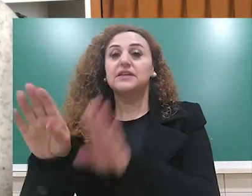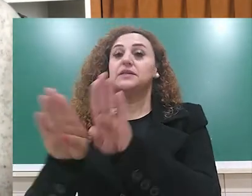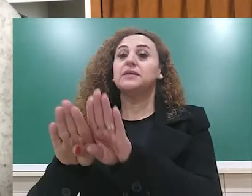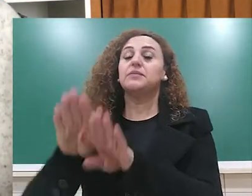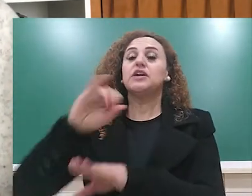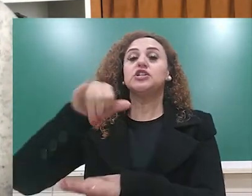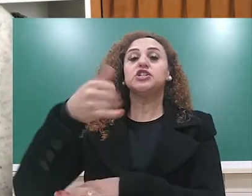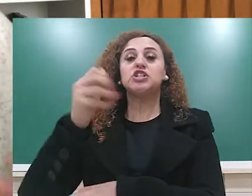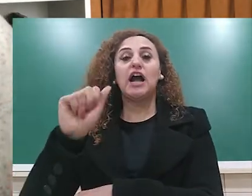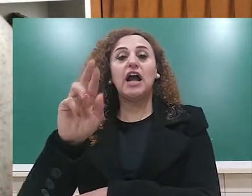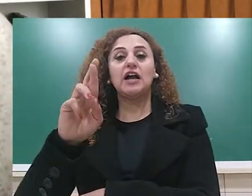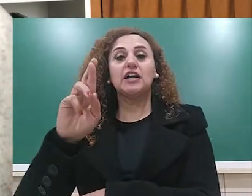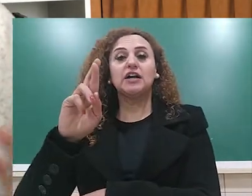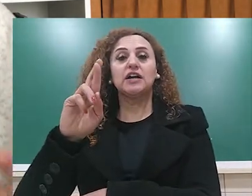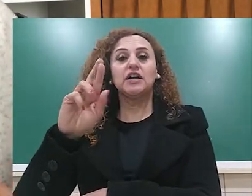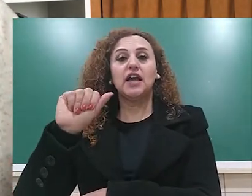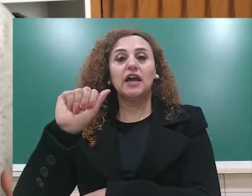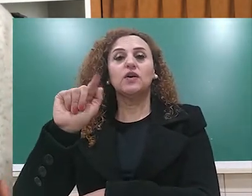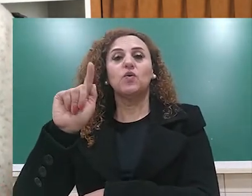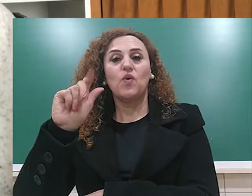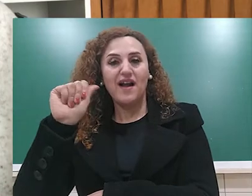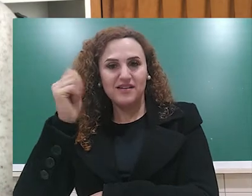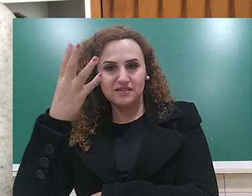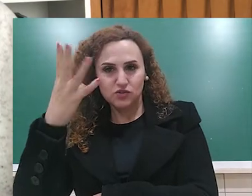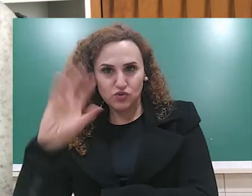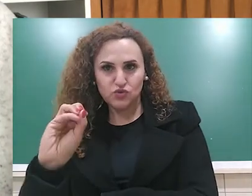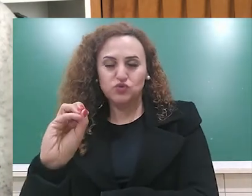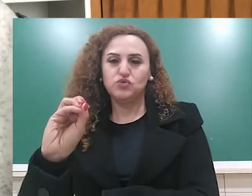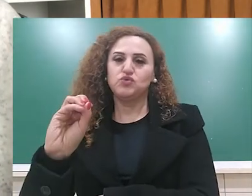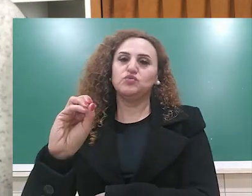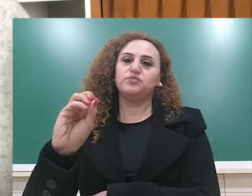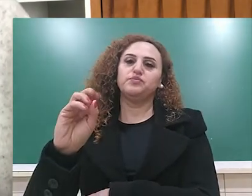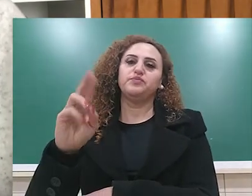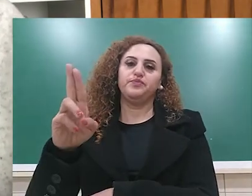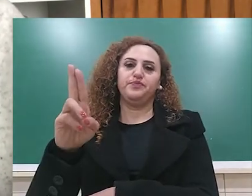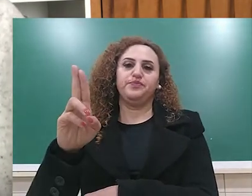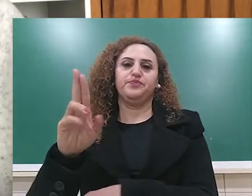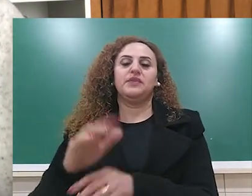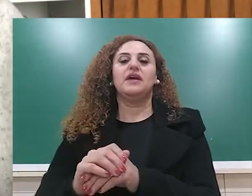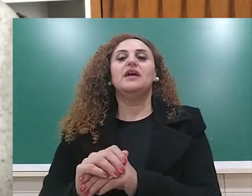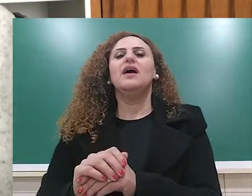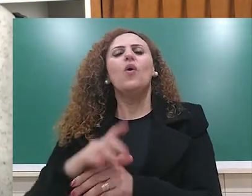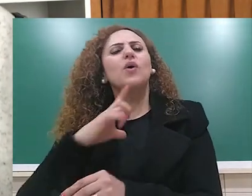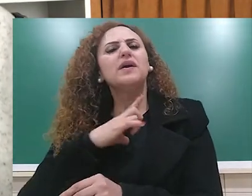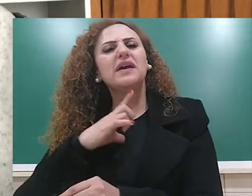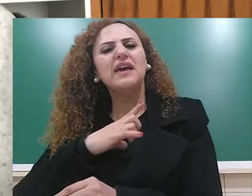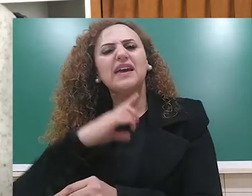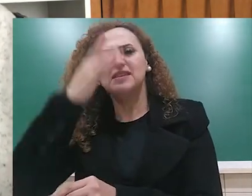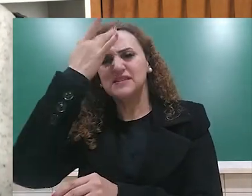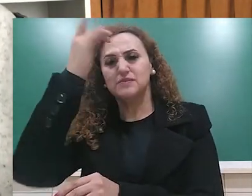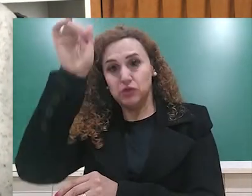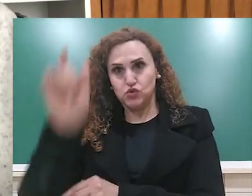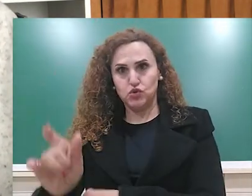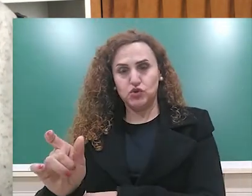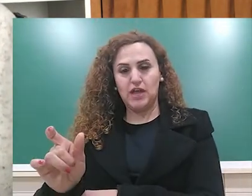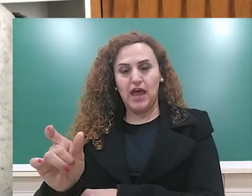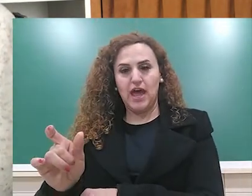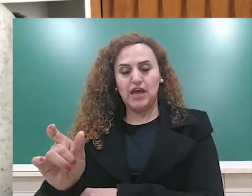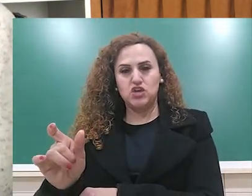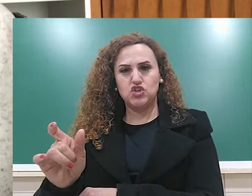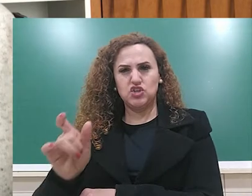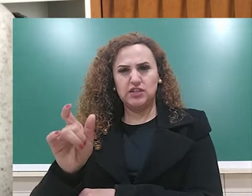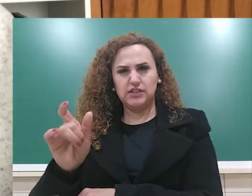são ali os ajudantes, os companheiros do diabo. O que esses personagens fazem?